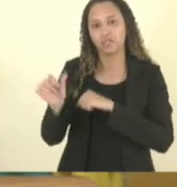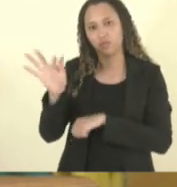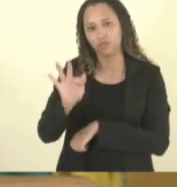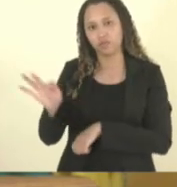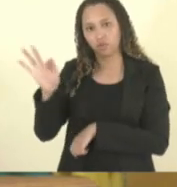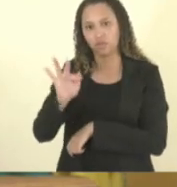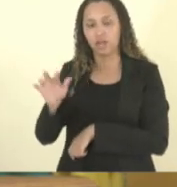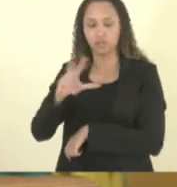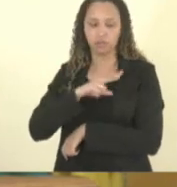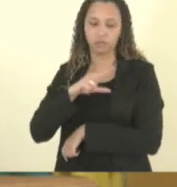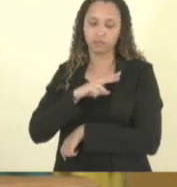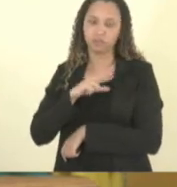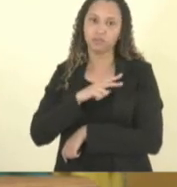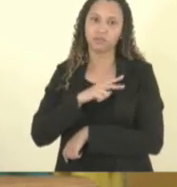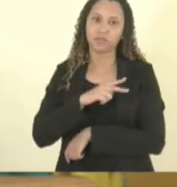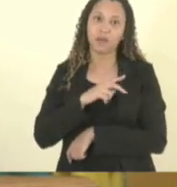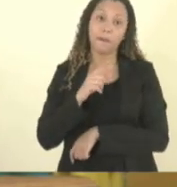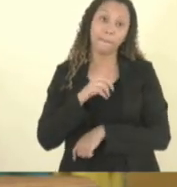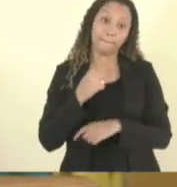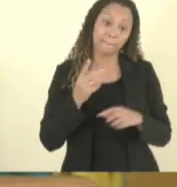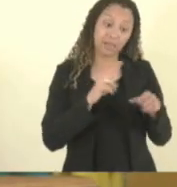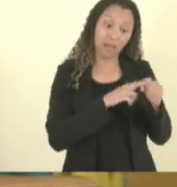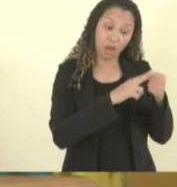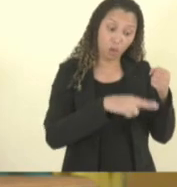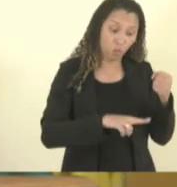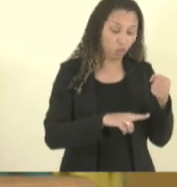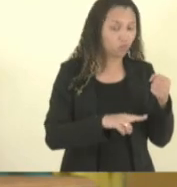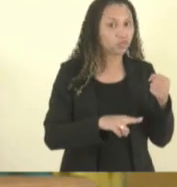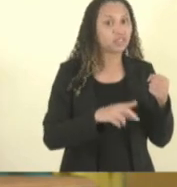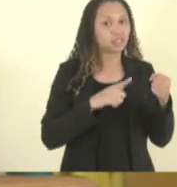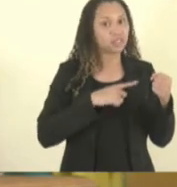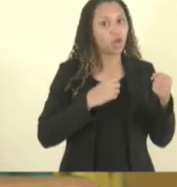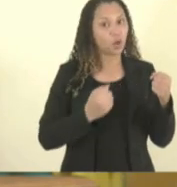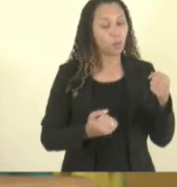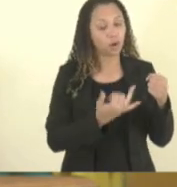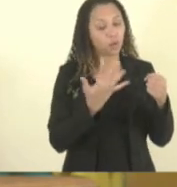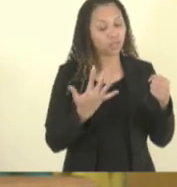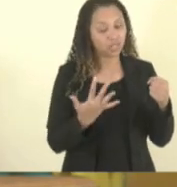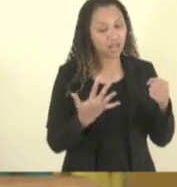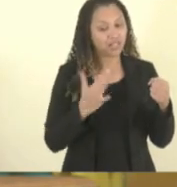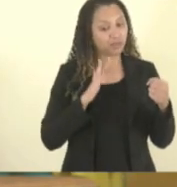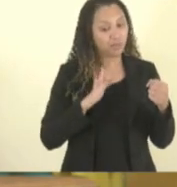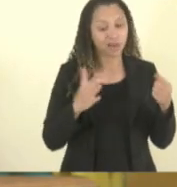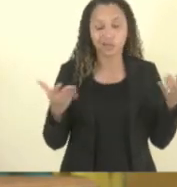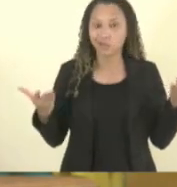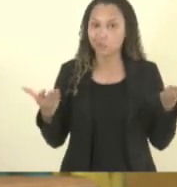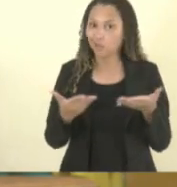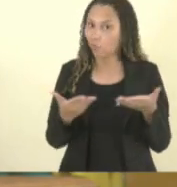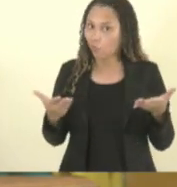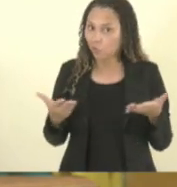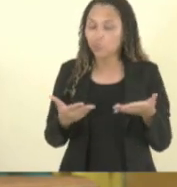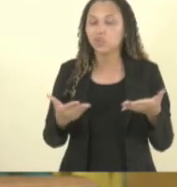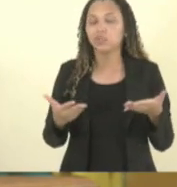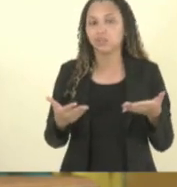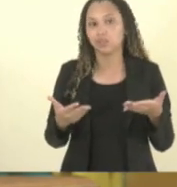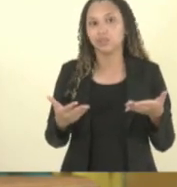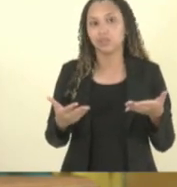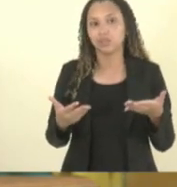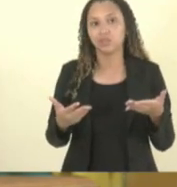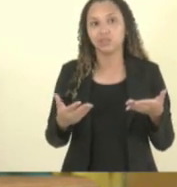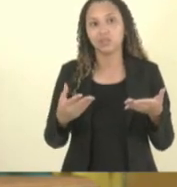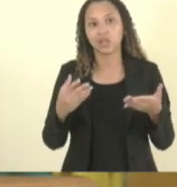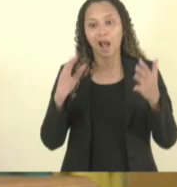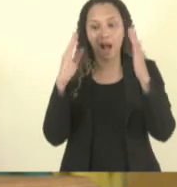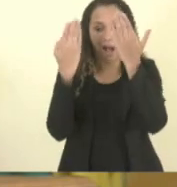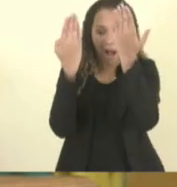pela universidade federal nós temos um número expressivo mas hoje se a gente for fazer uma